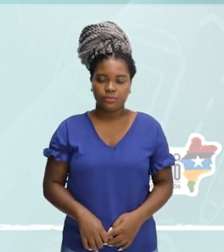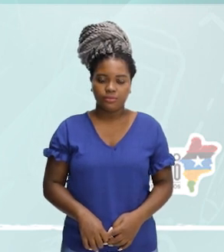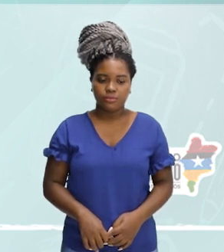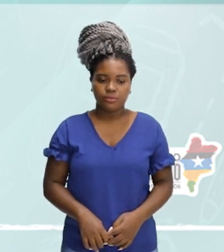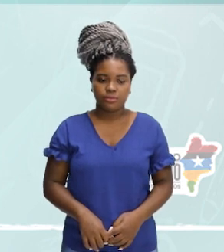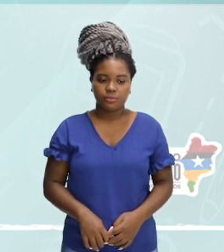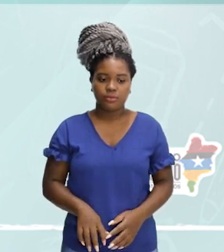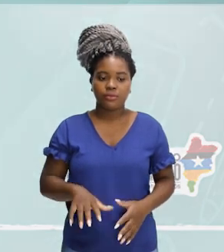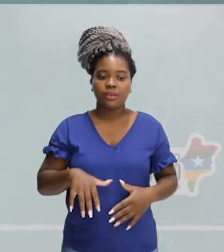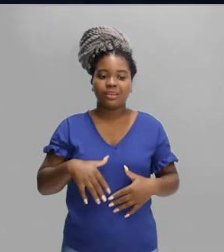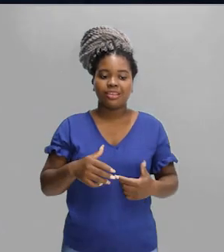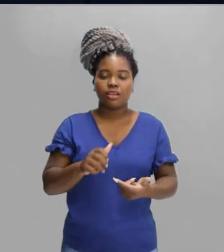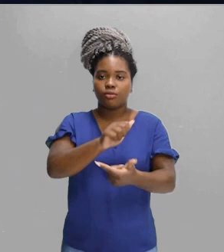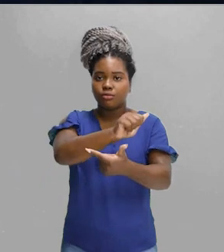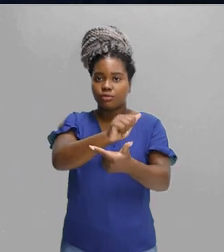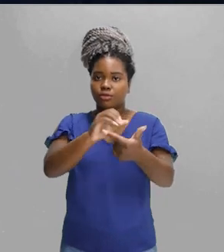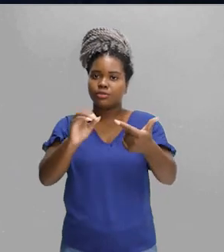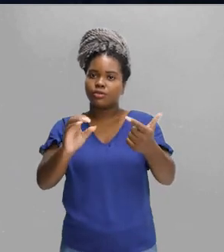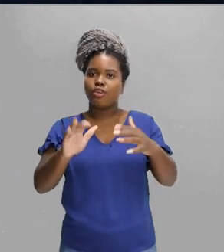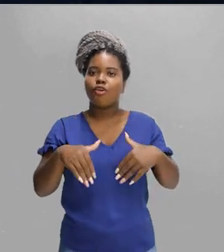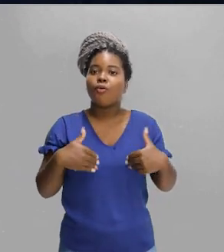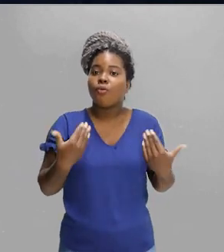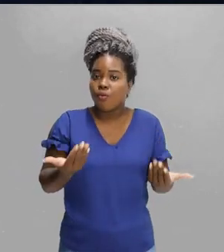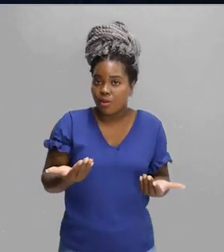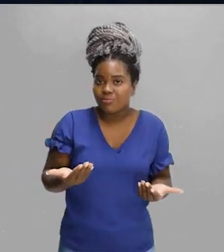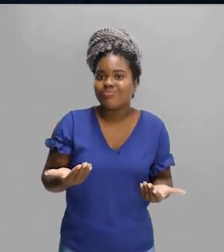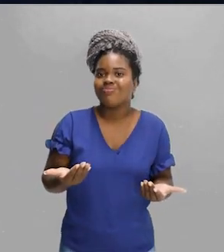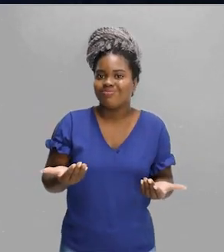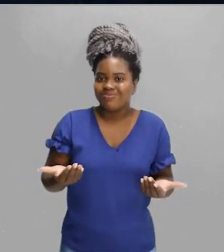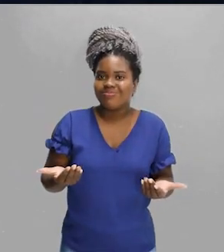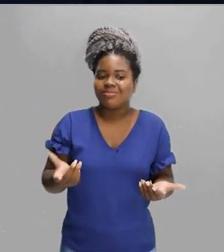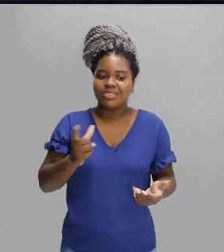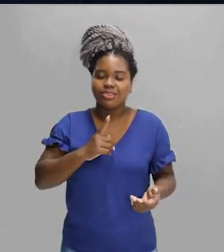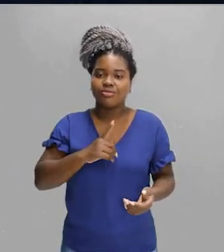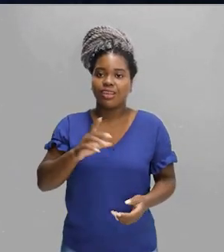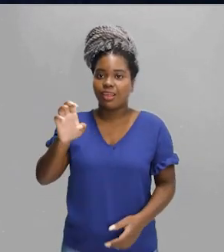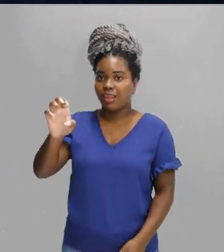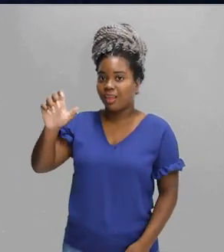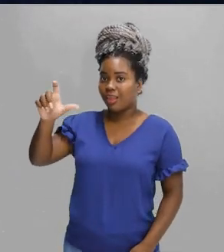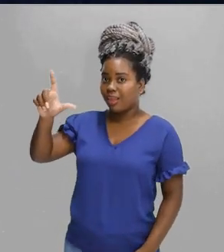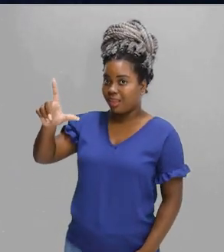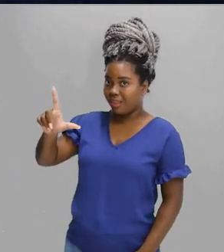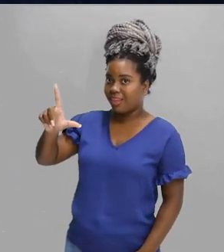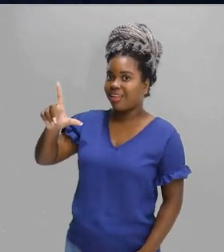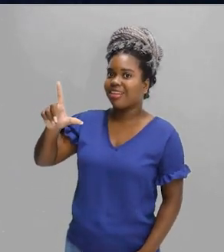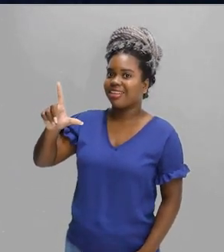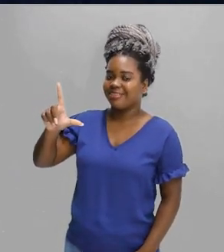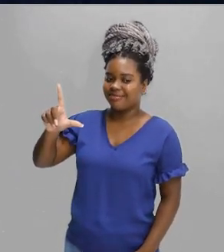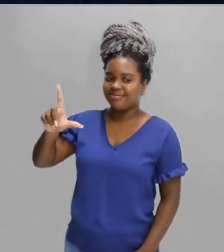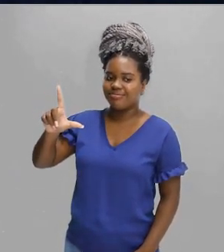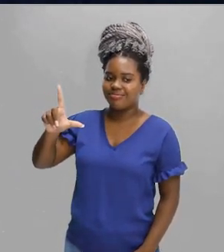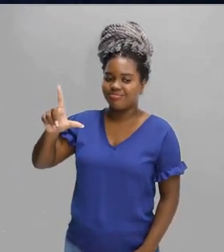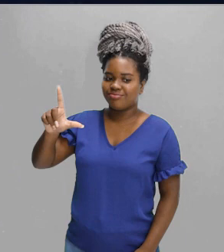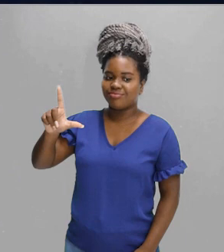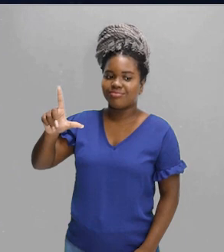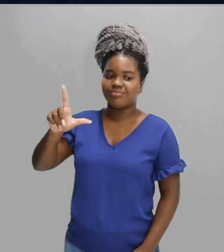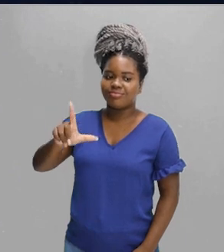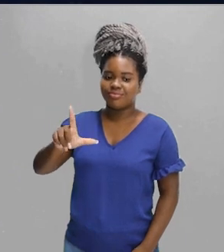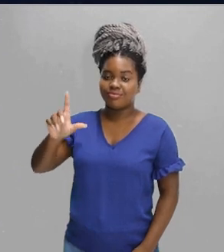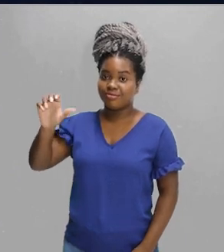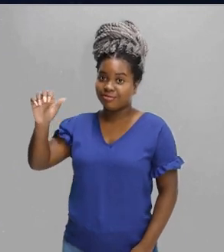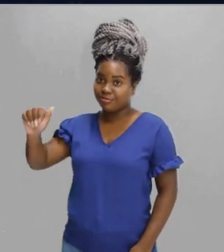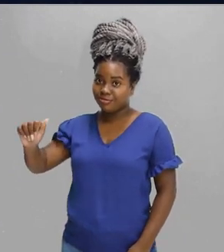Então, quais são os artigos aqui? Vamos destacar esses artigos. Então, eu tenho el para el coche. La